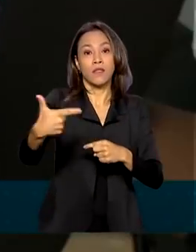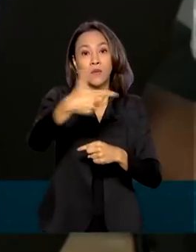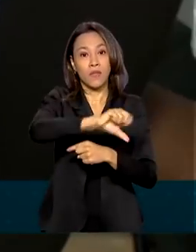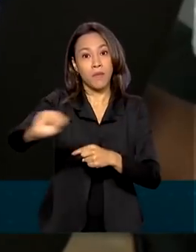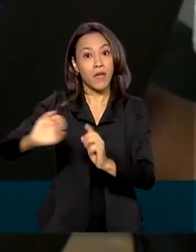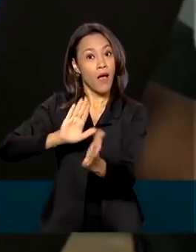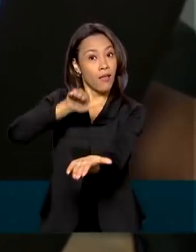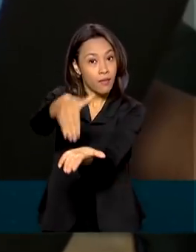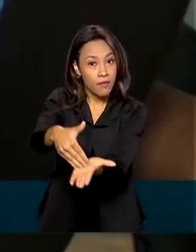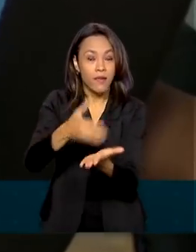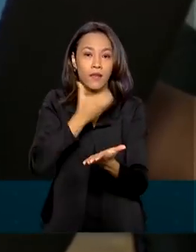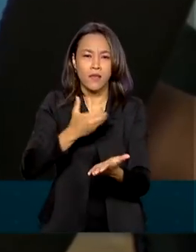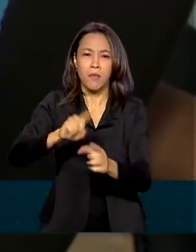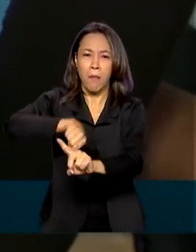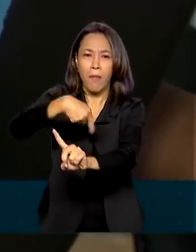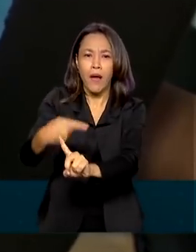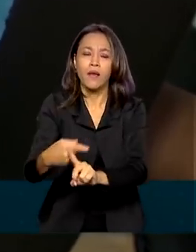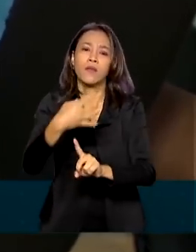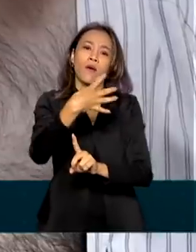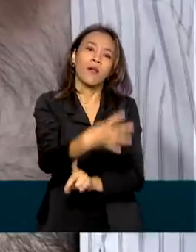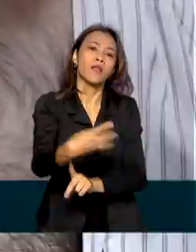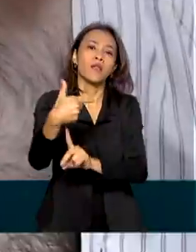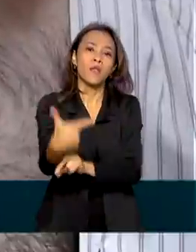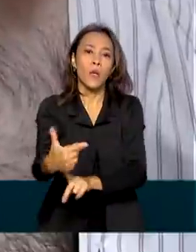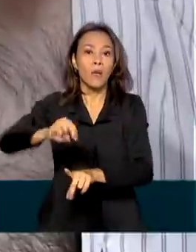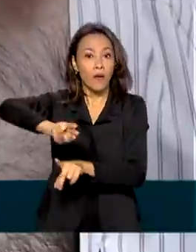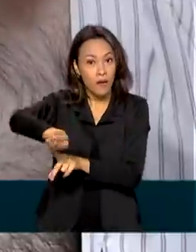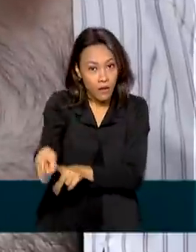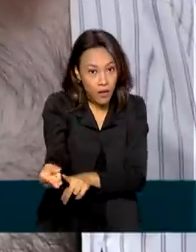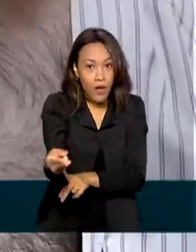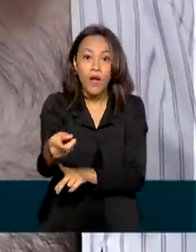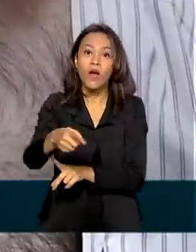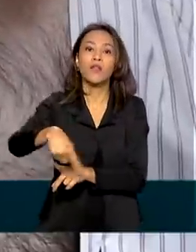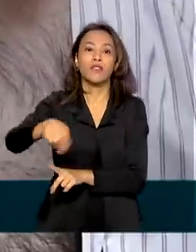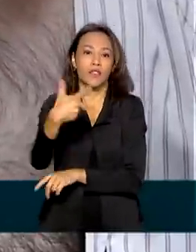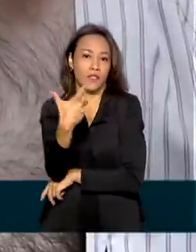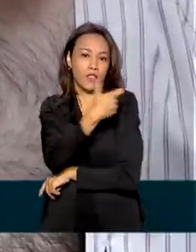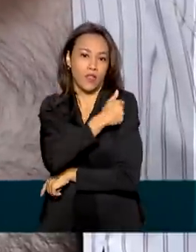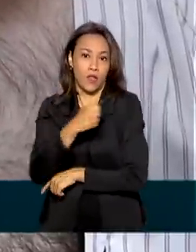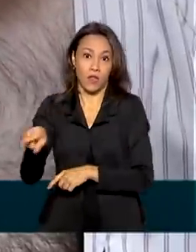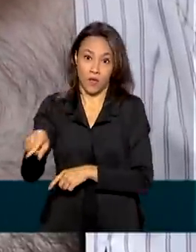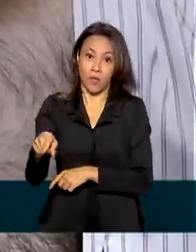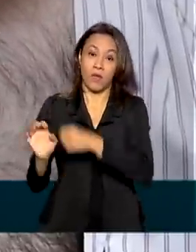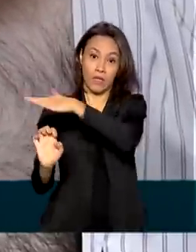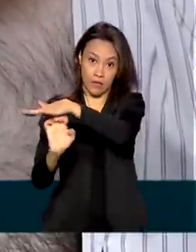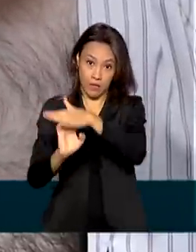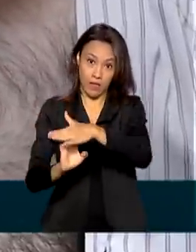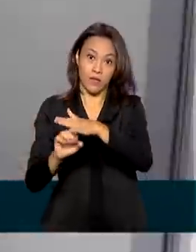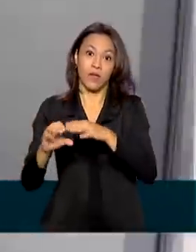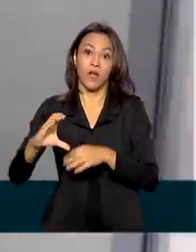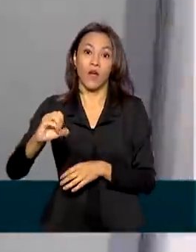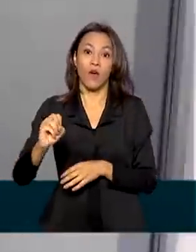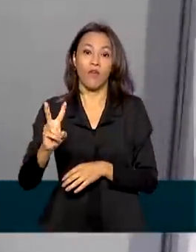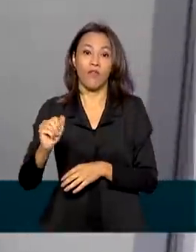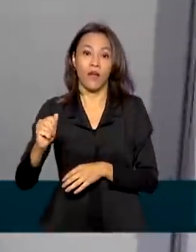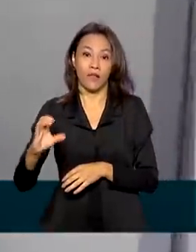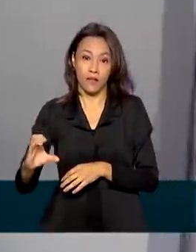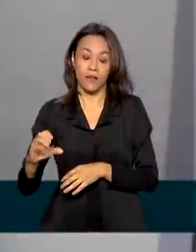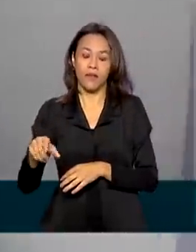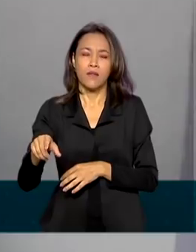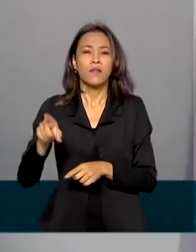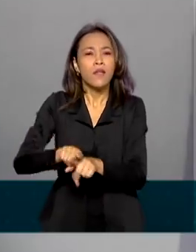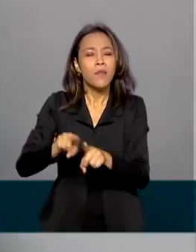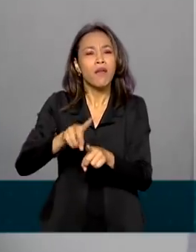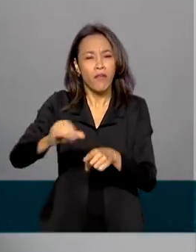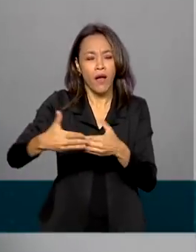mais 42 milhões de doses fornecidas pelo consórcio Covax Facility. E tem mais, o Ministério da Saúde deve assinar ainda nesta semana